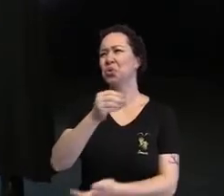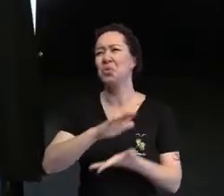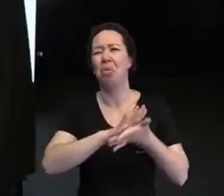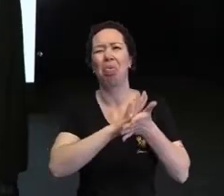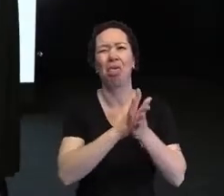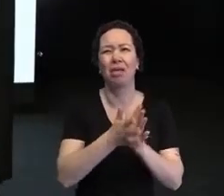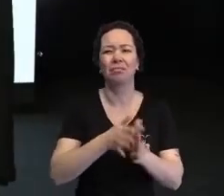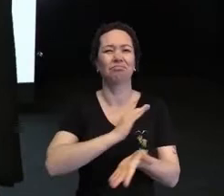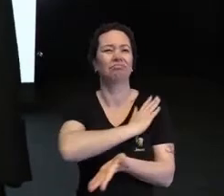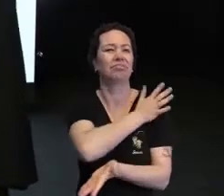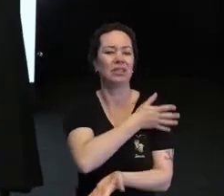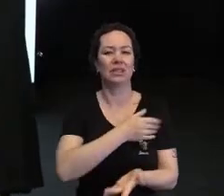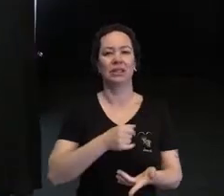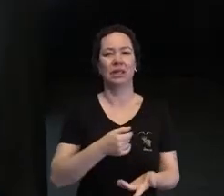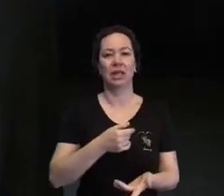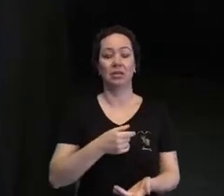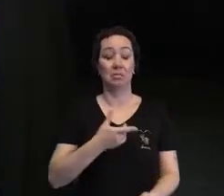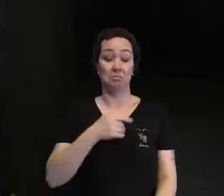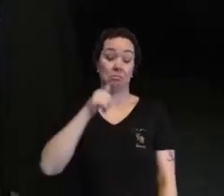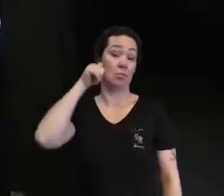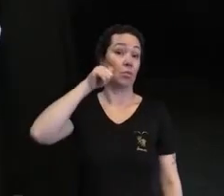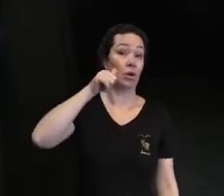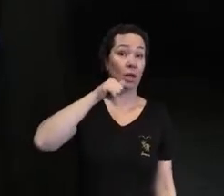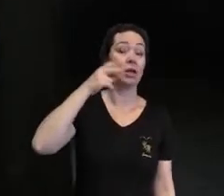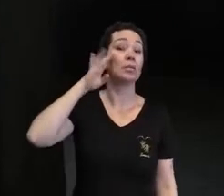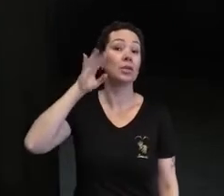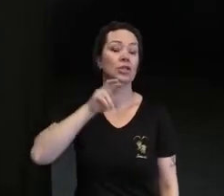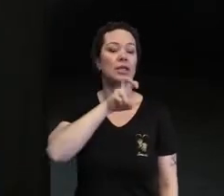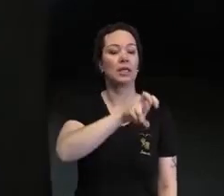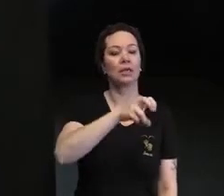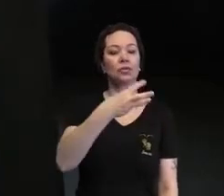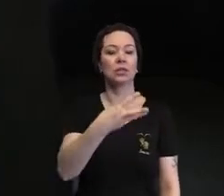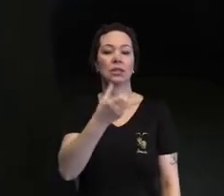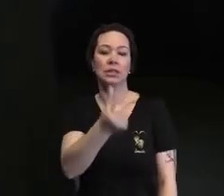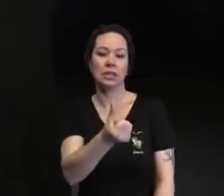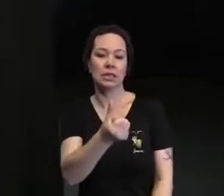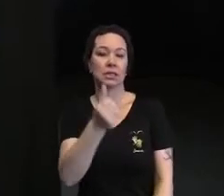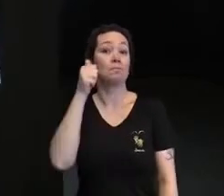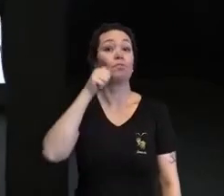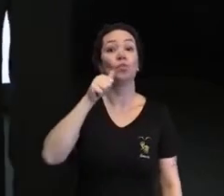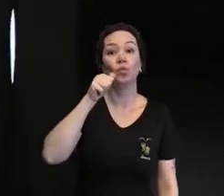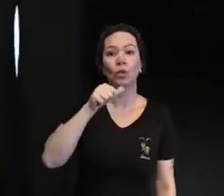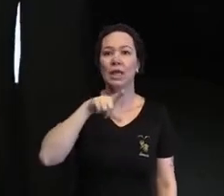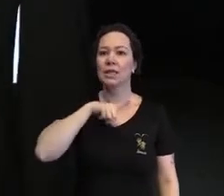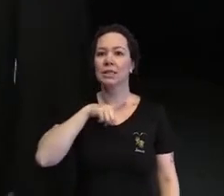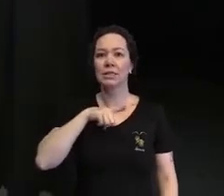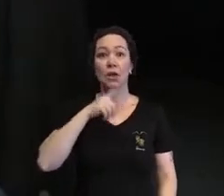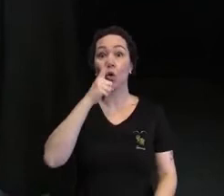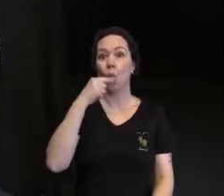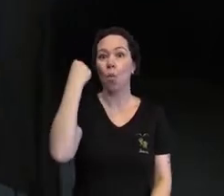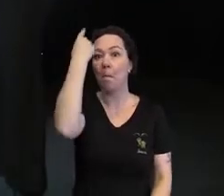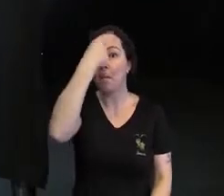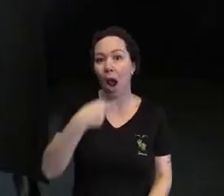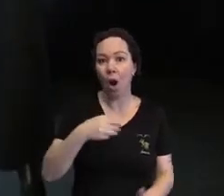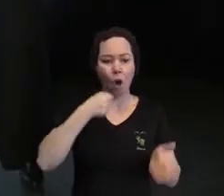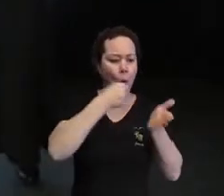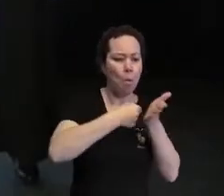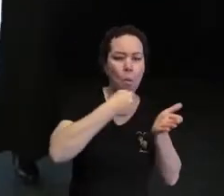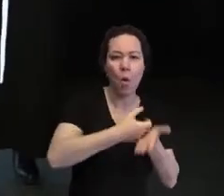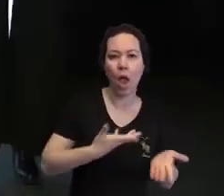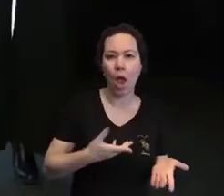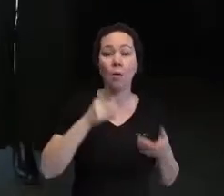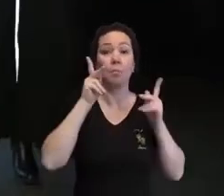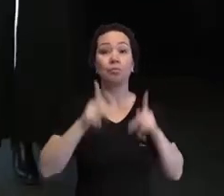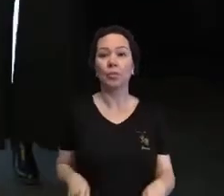contra as mulheres. Imagina que 536 mulheres simplesmente sofrem agressões a cada hora. Uma pessoa